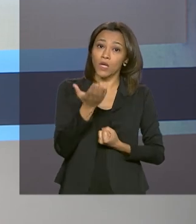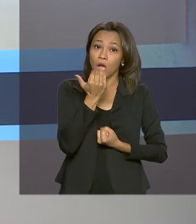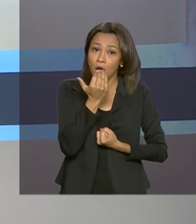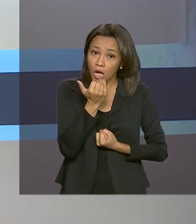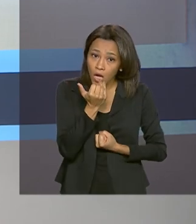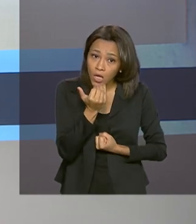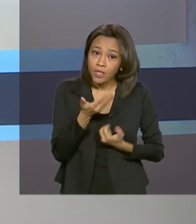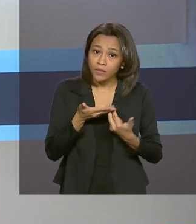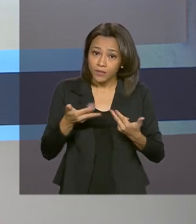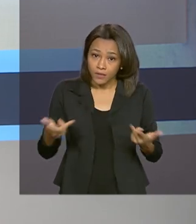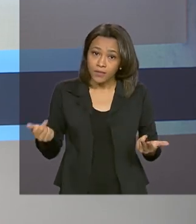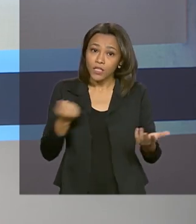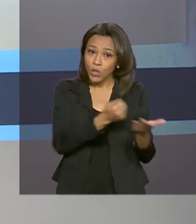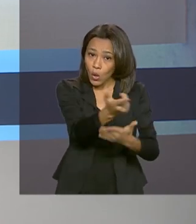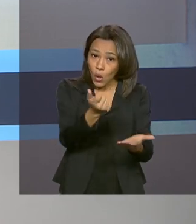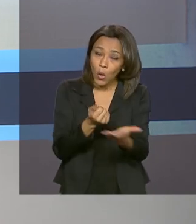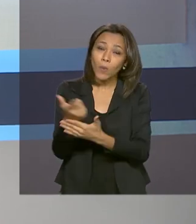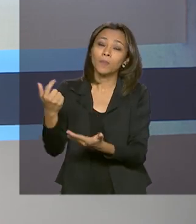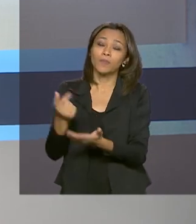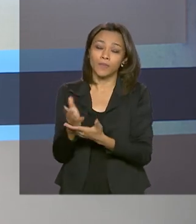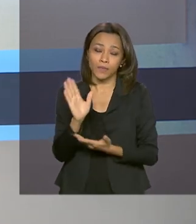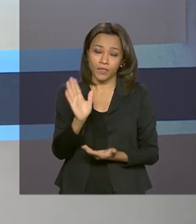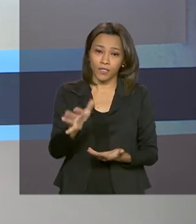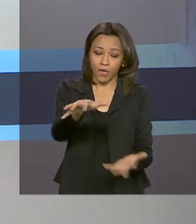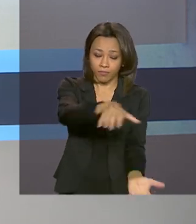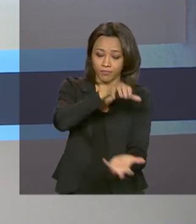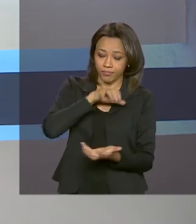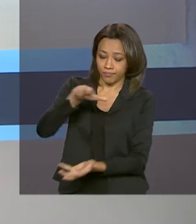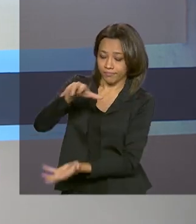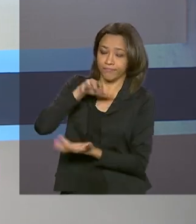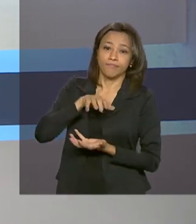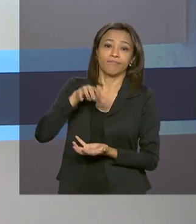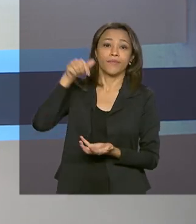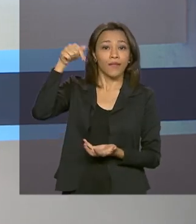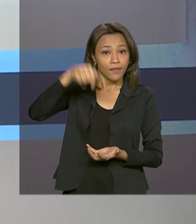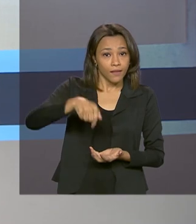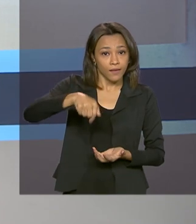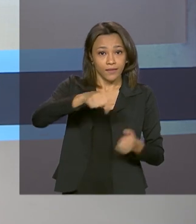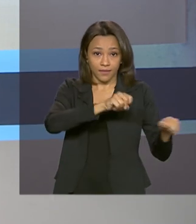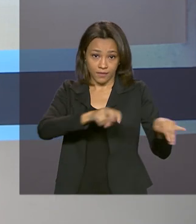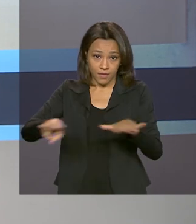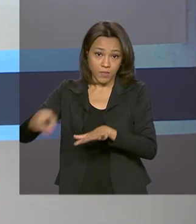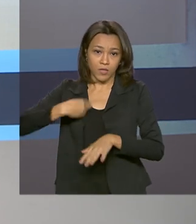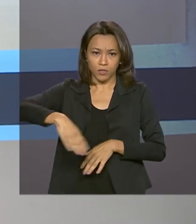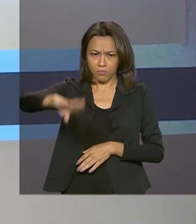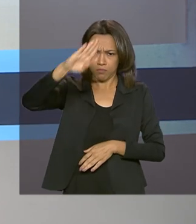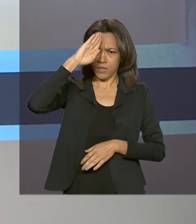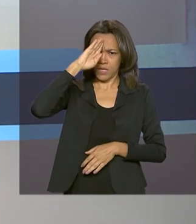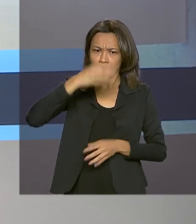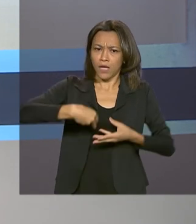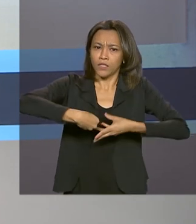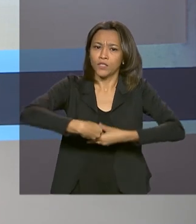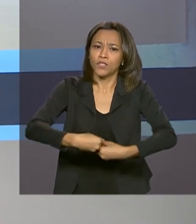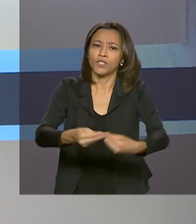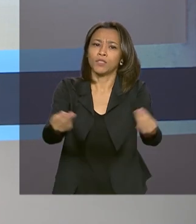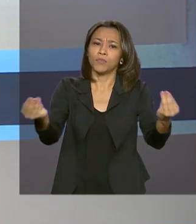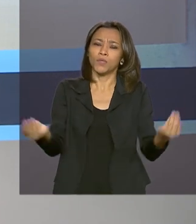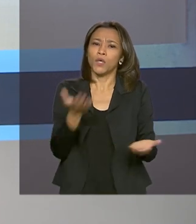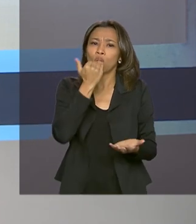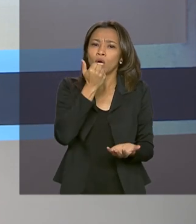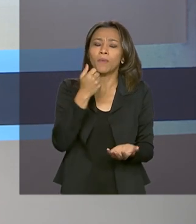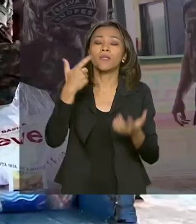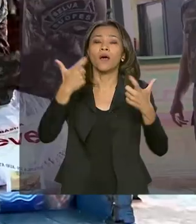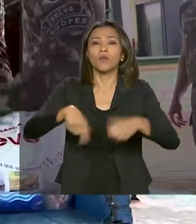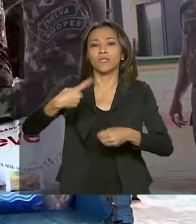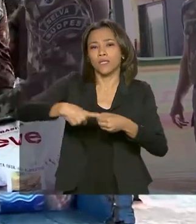e fazem as compras das cestas básicas. Nesta semana, os militares distribuíram kits de mantimentos no interior de São Paulo.